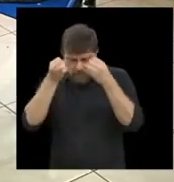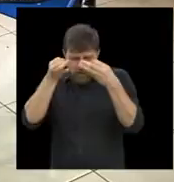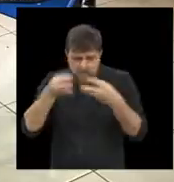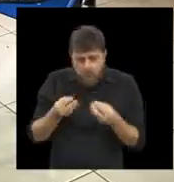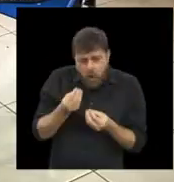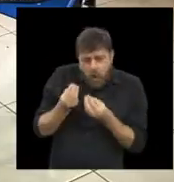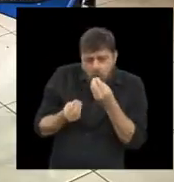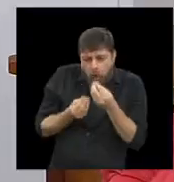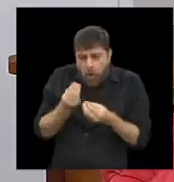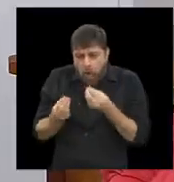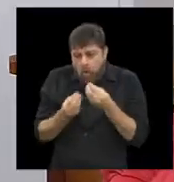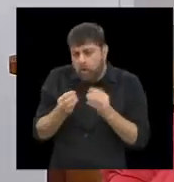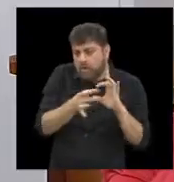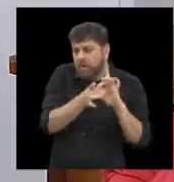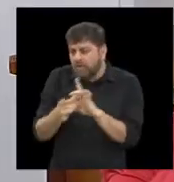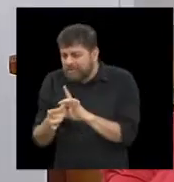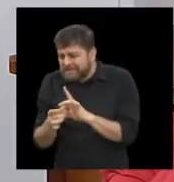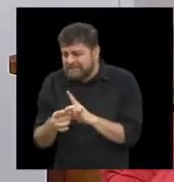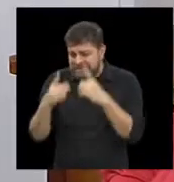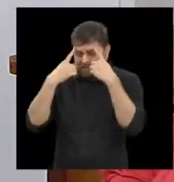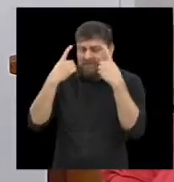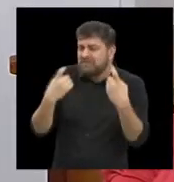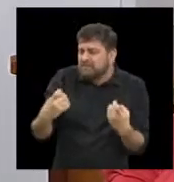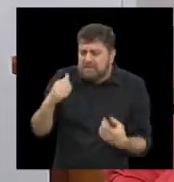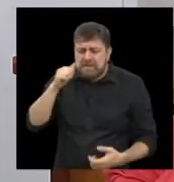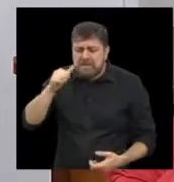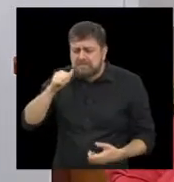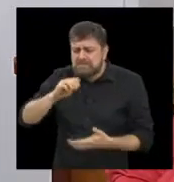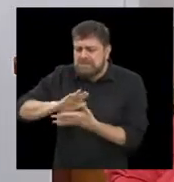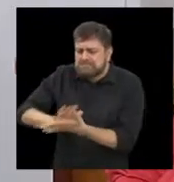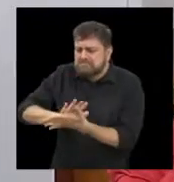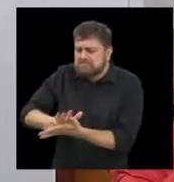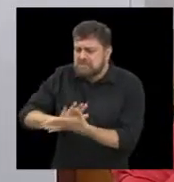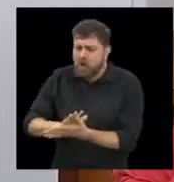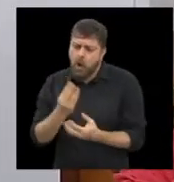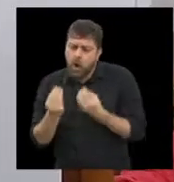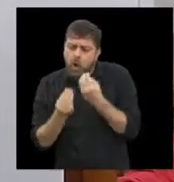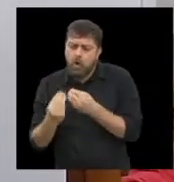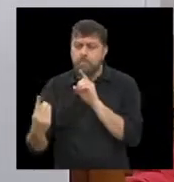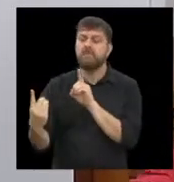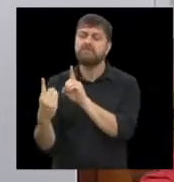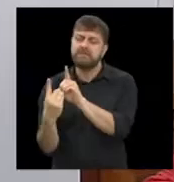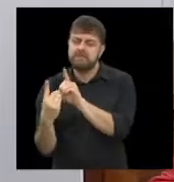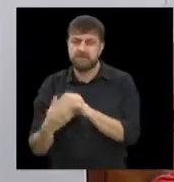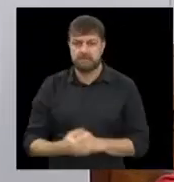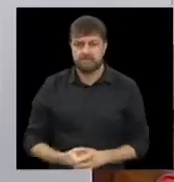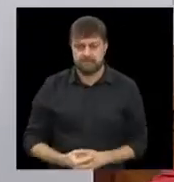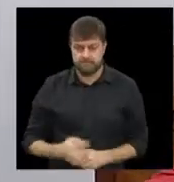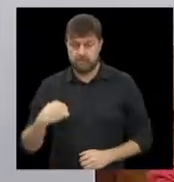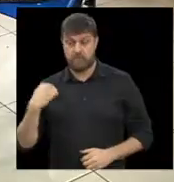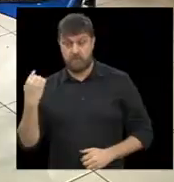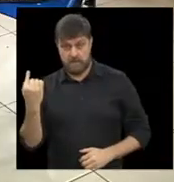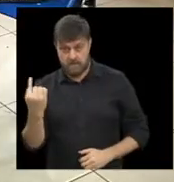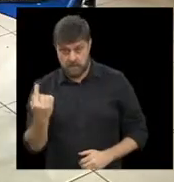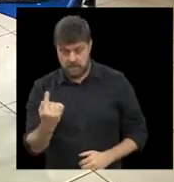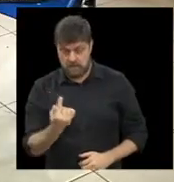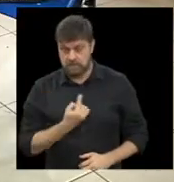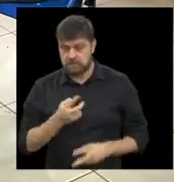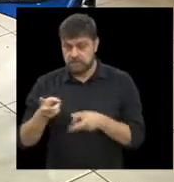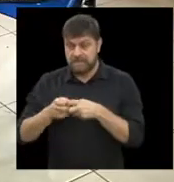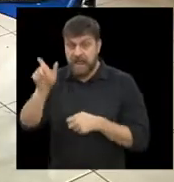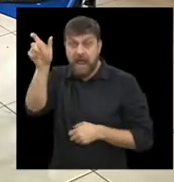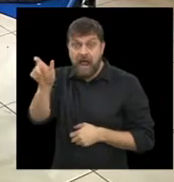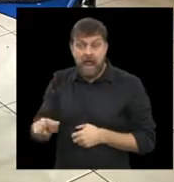Fernanda, se você pudesse explicar, mais ou menos, qual é esse contexto de violência aqui na cidade de Campinas? Como são esses atendimentos? Então, nós